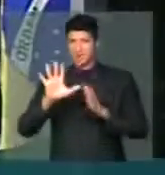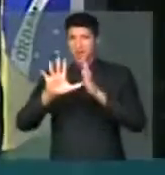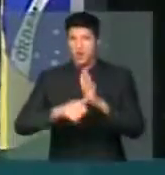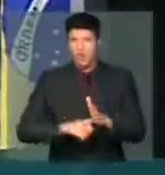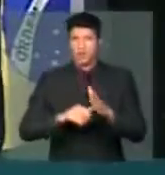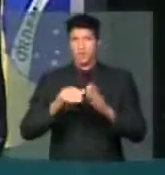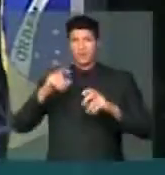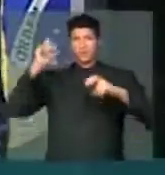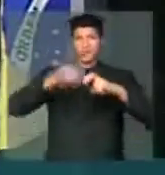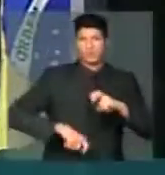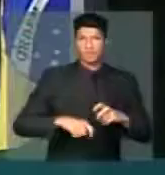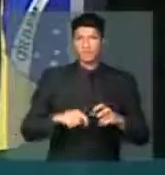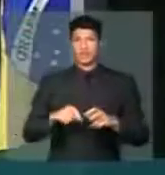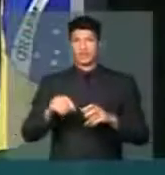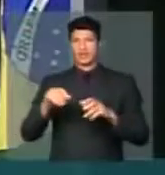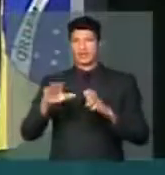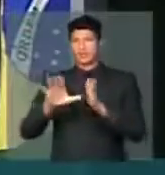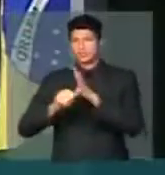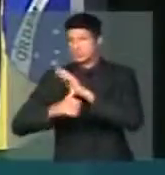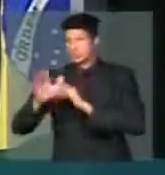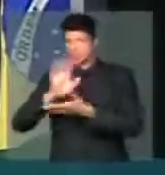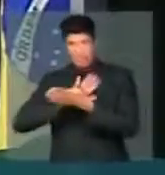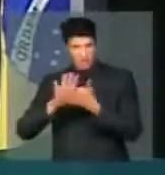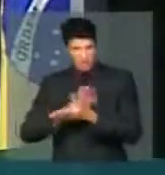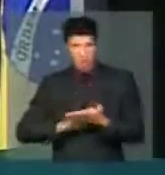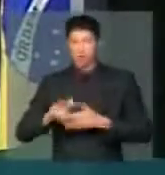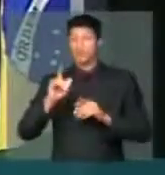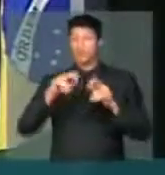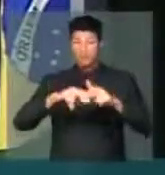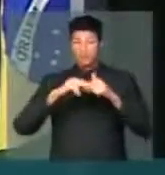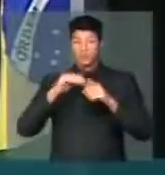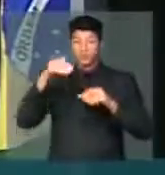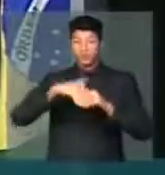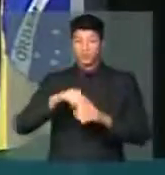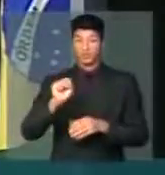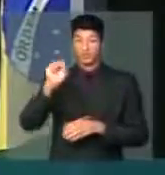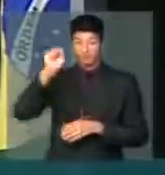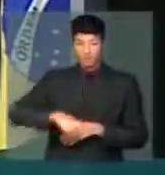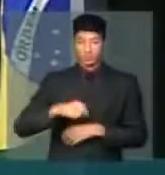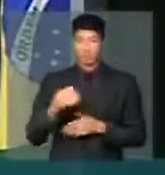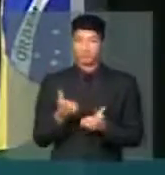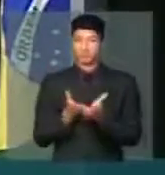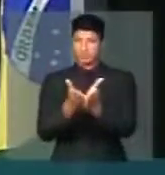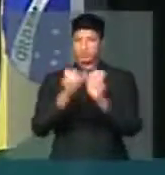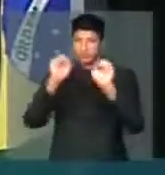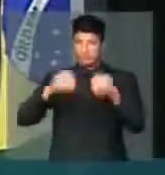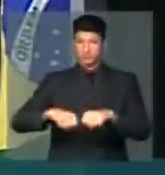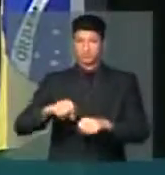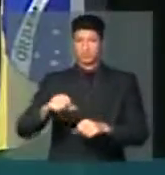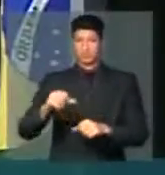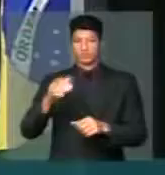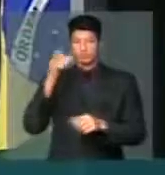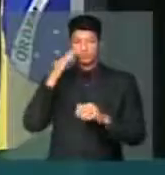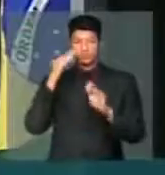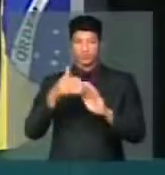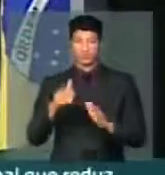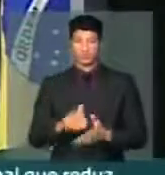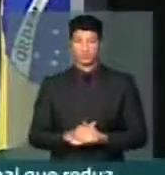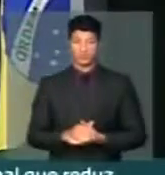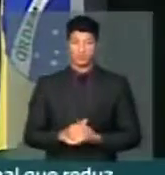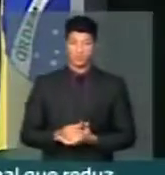roubar, estuprar, sequestrar ninguém. Por isso, votamos sim e caminhamos sim a favor da...